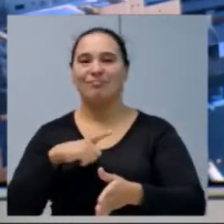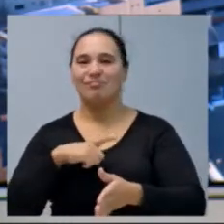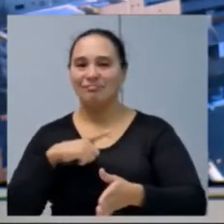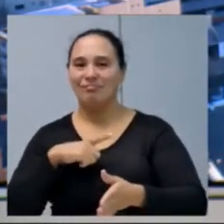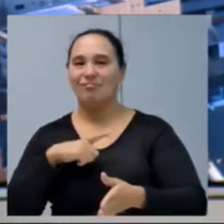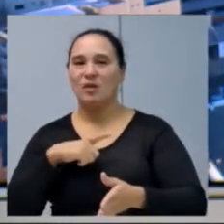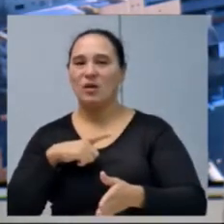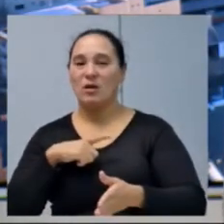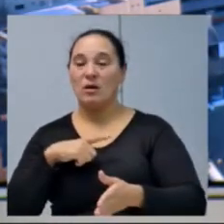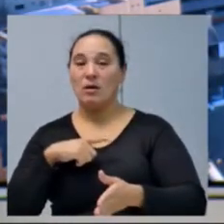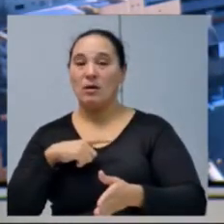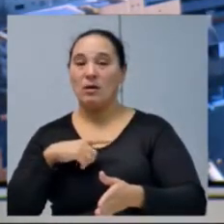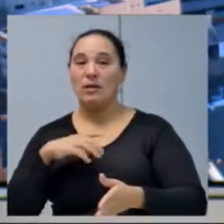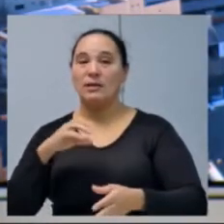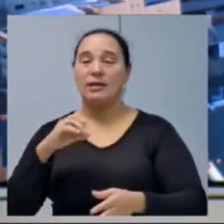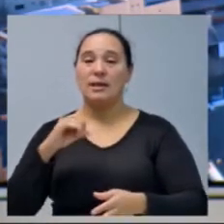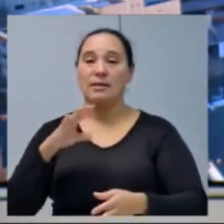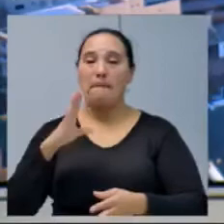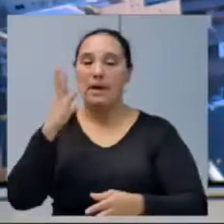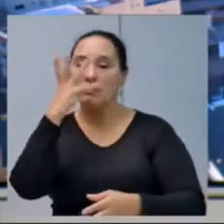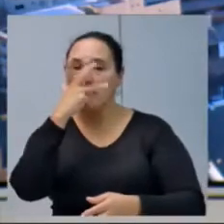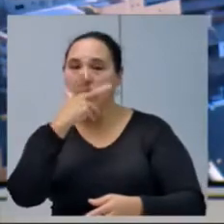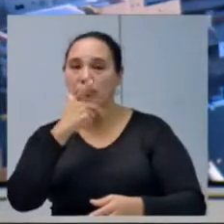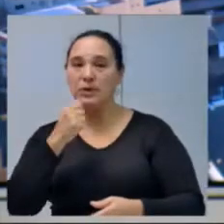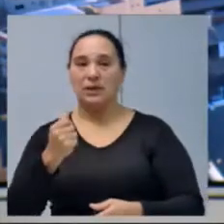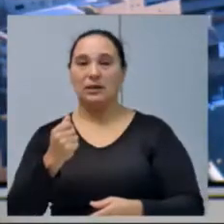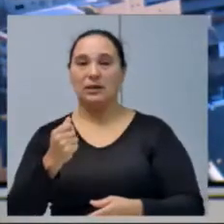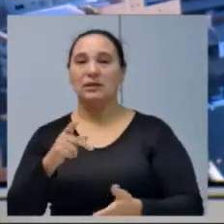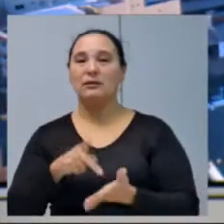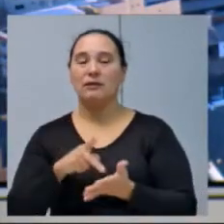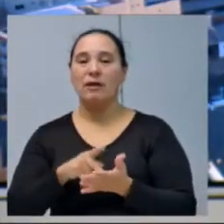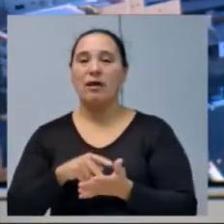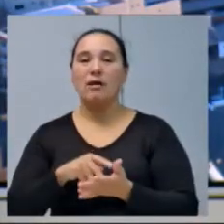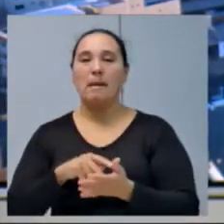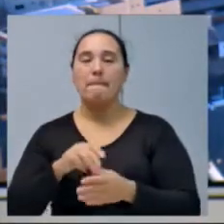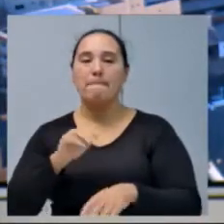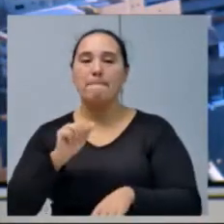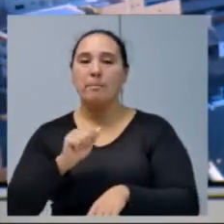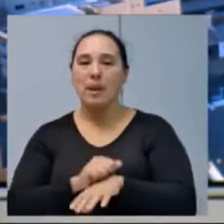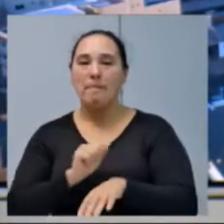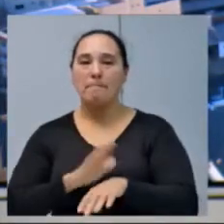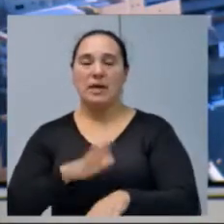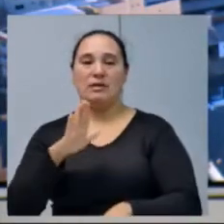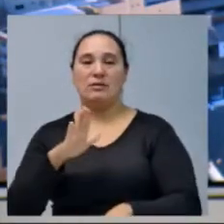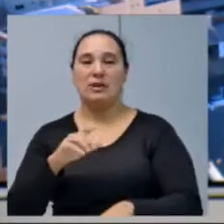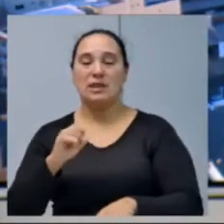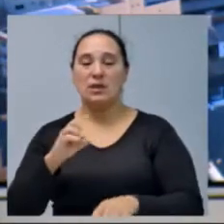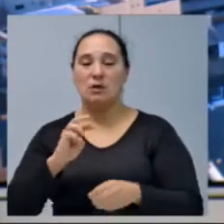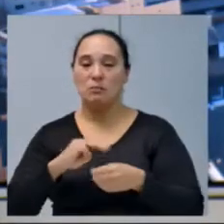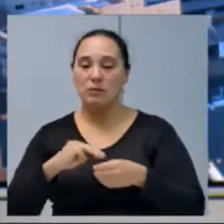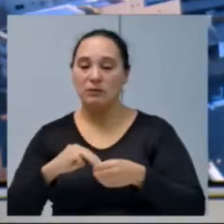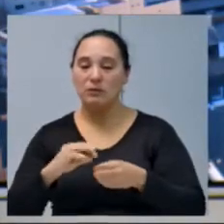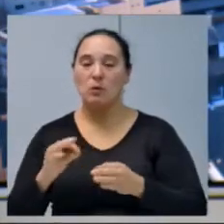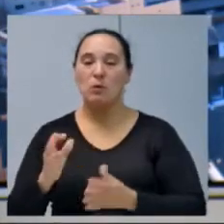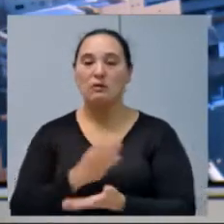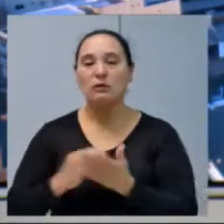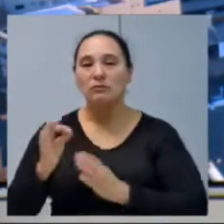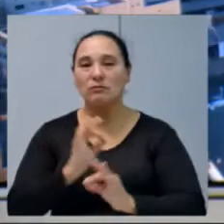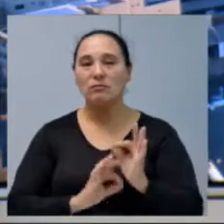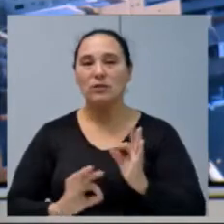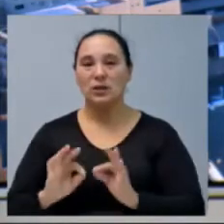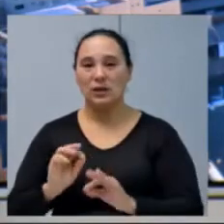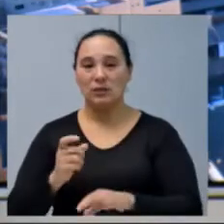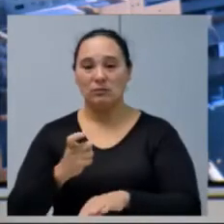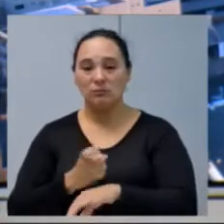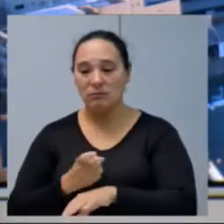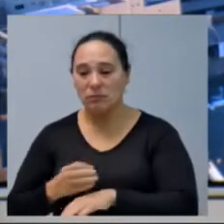além de ser mais bonita de ver, com certeza ela vai durar mais tempo aí, não precisa estar fazendo aquele retrabalho e em cima